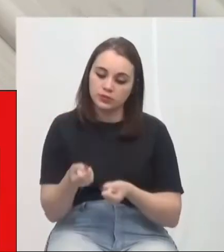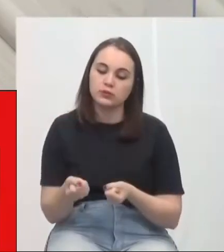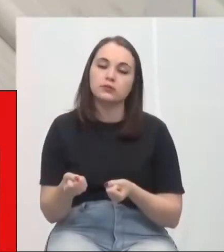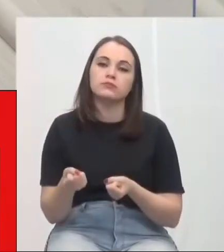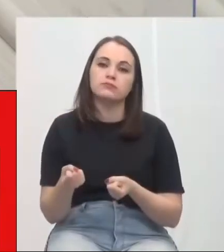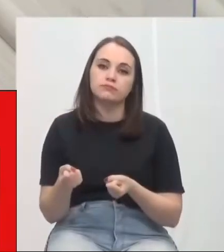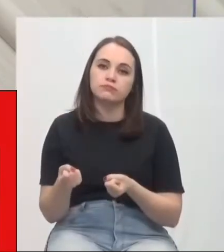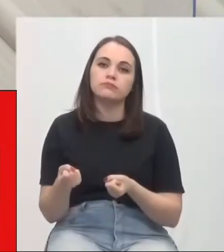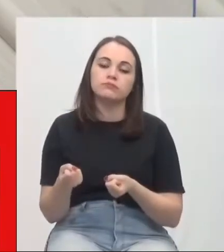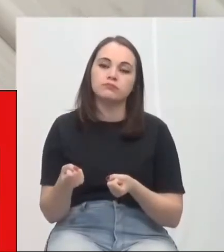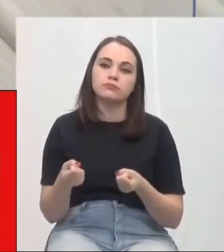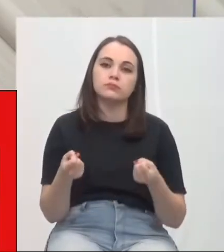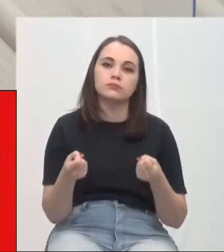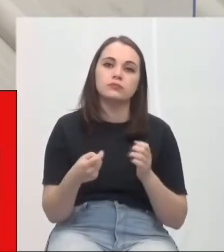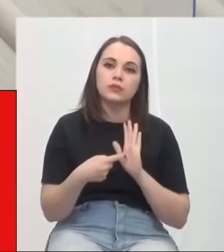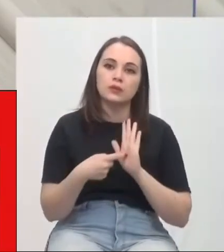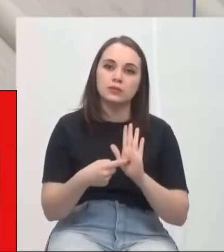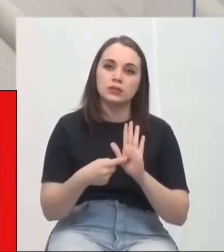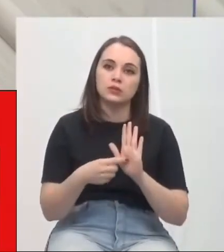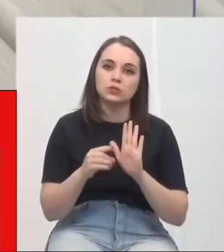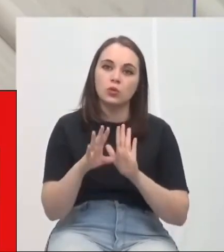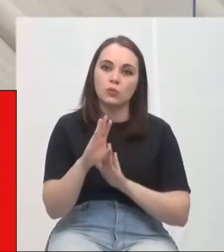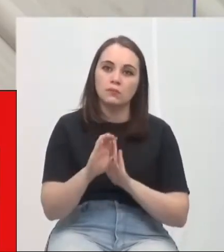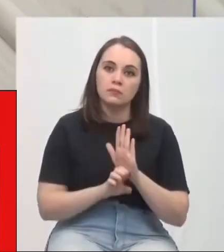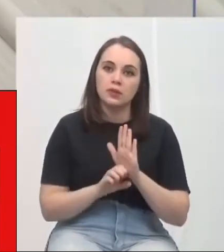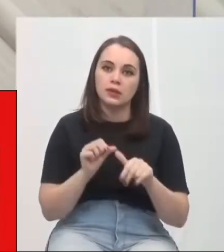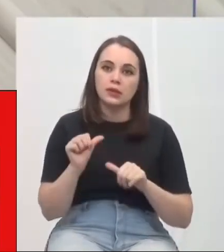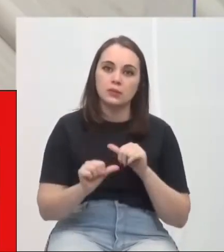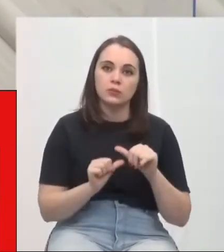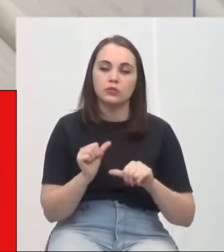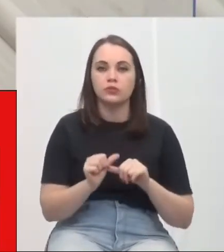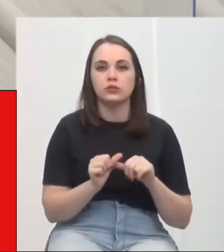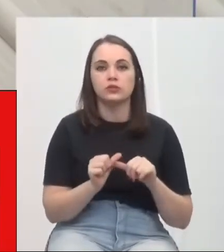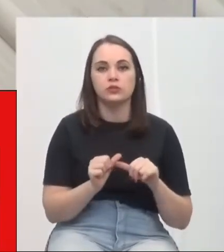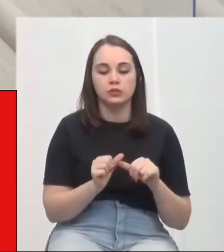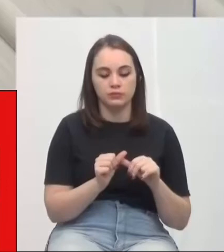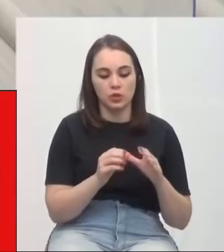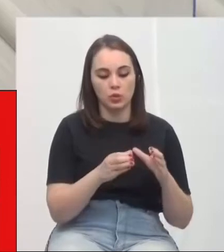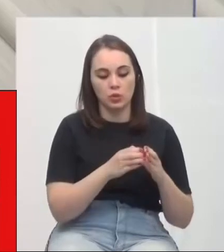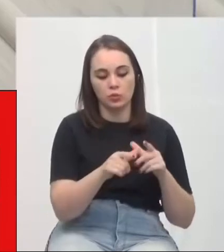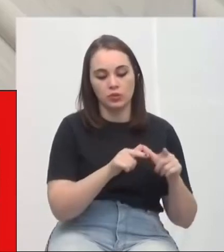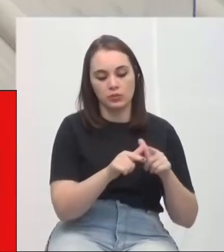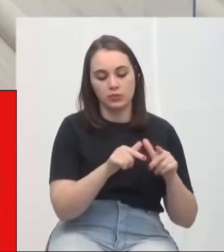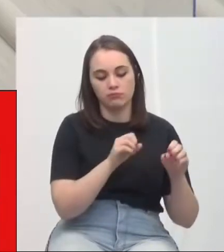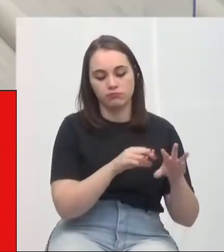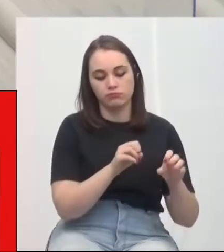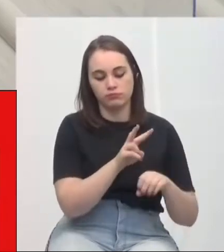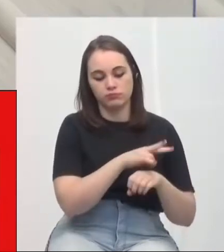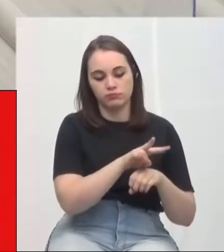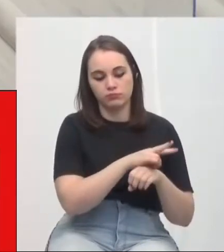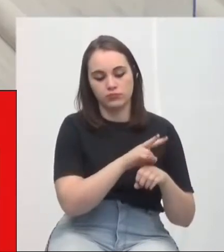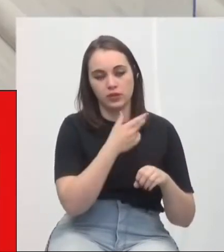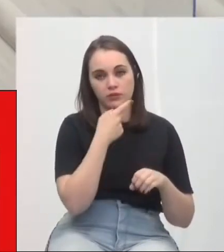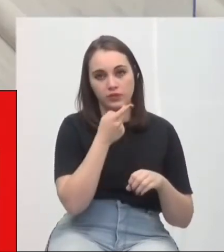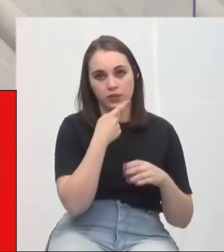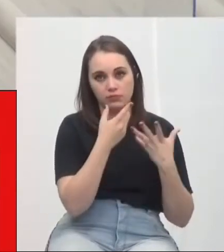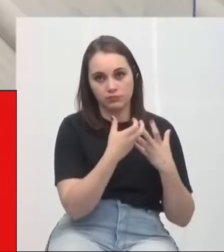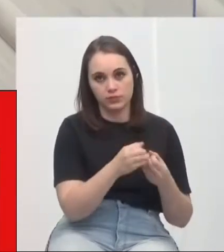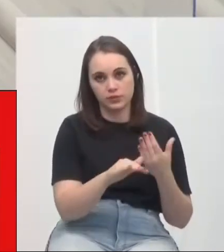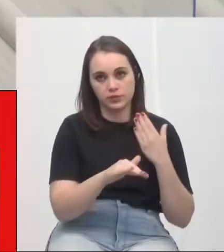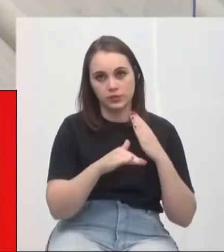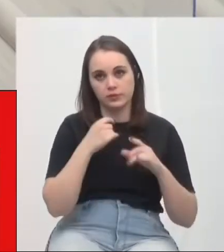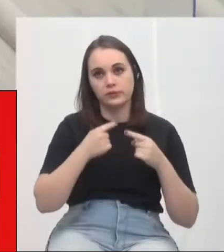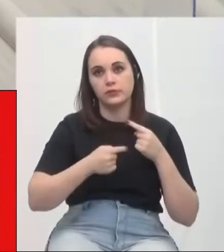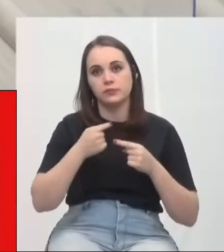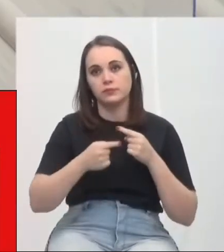constitucionalidade apresentando uma emenda modificativa. As Comissões de Obras, Educação e Fiscalização opinaram pela aprovação